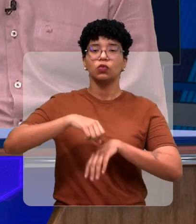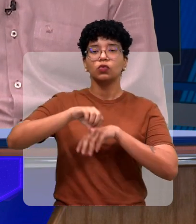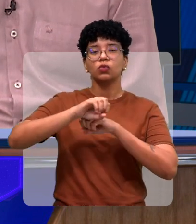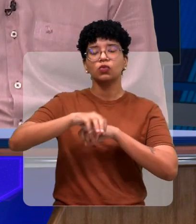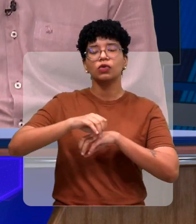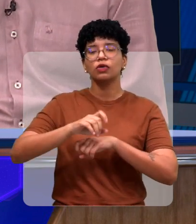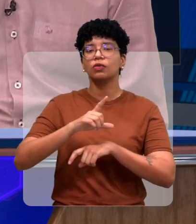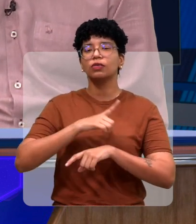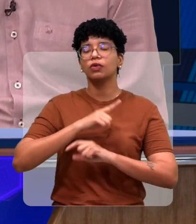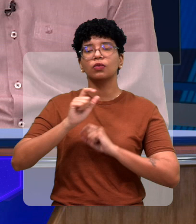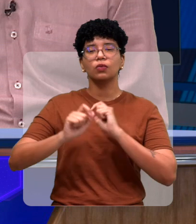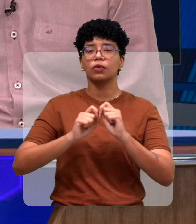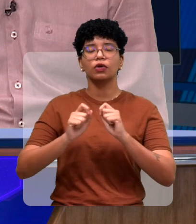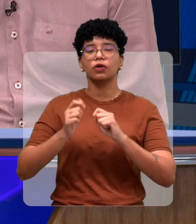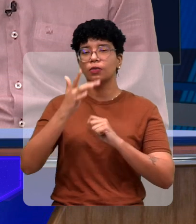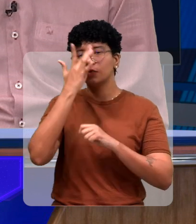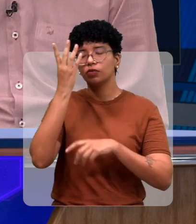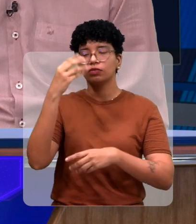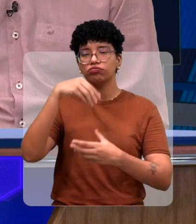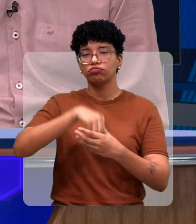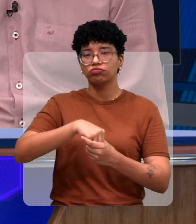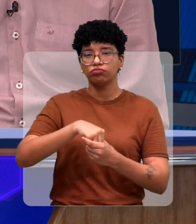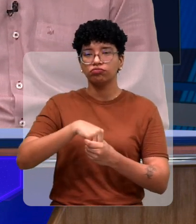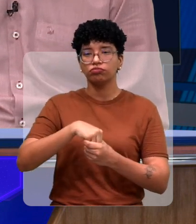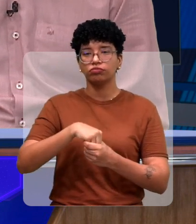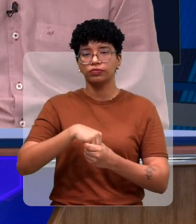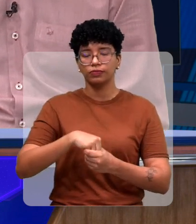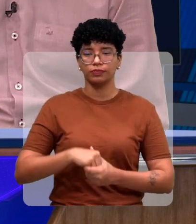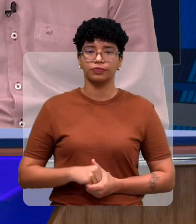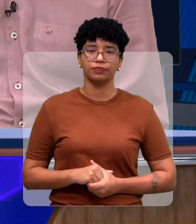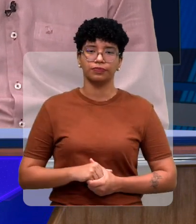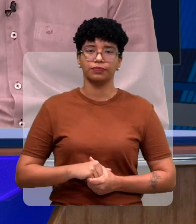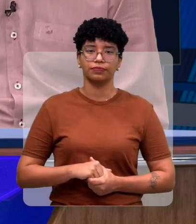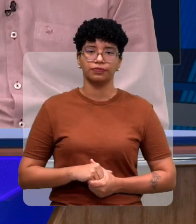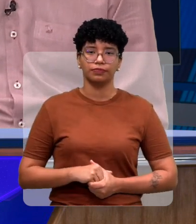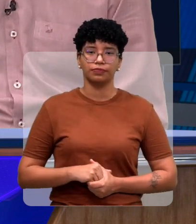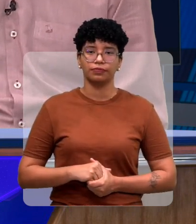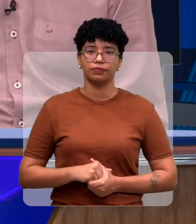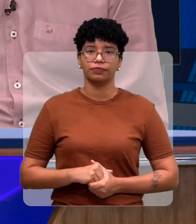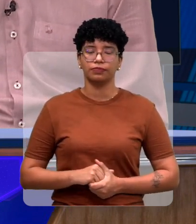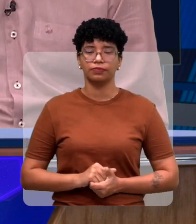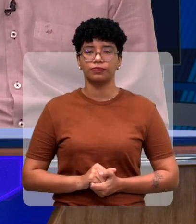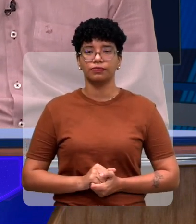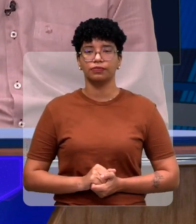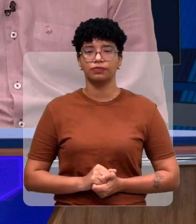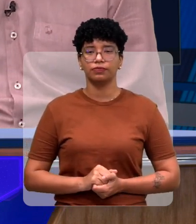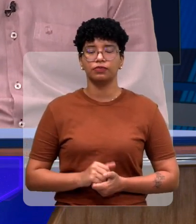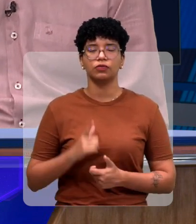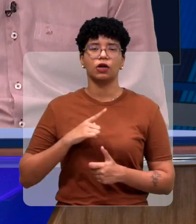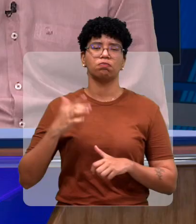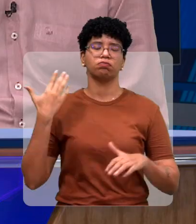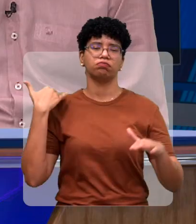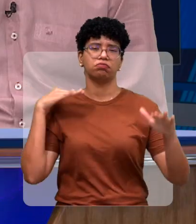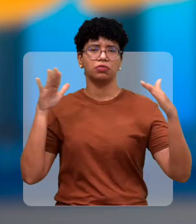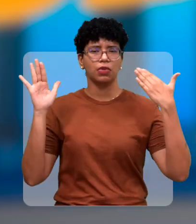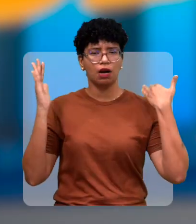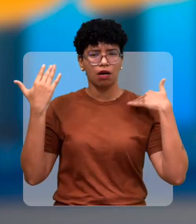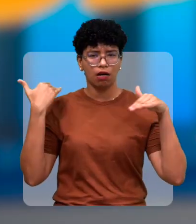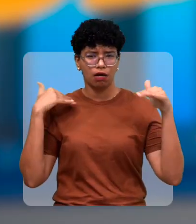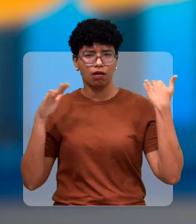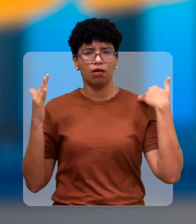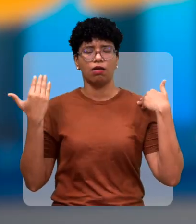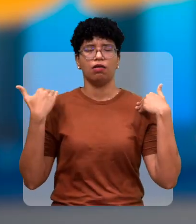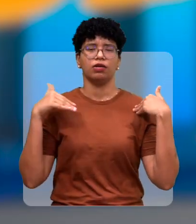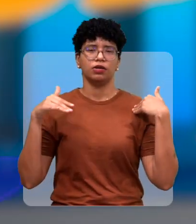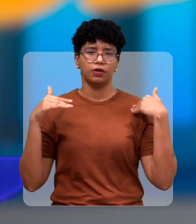além da educação, você oferece mais o que para o associado? Aí nós oferecemos, oferecemos o associado,